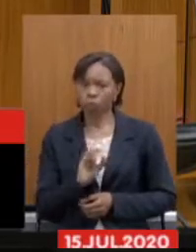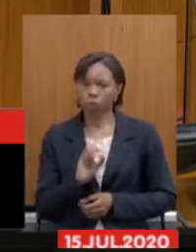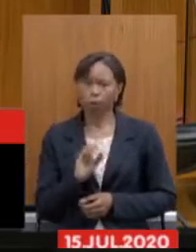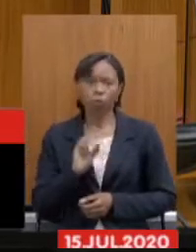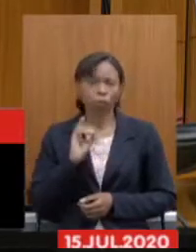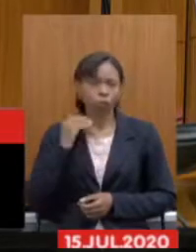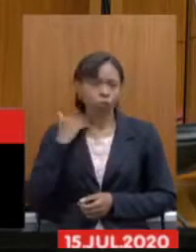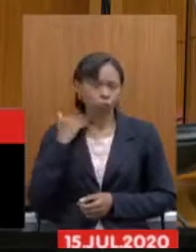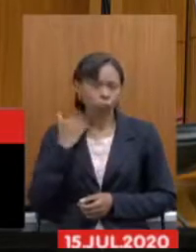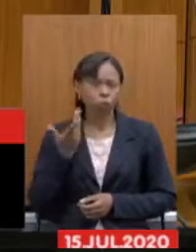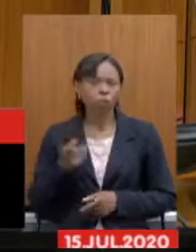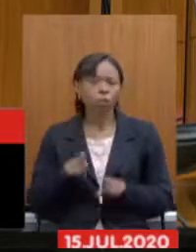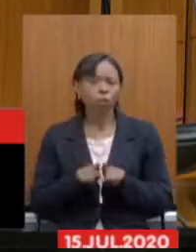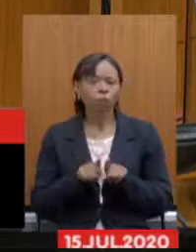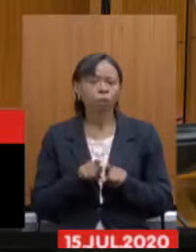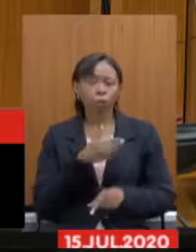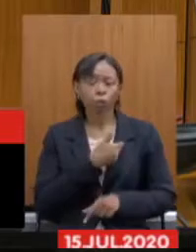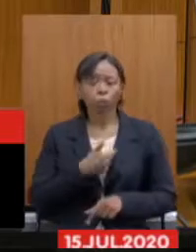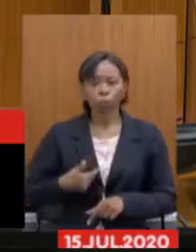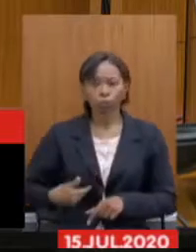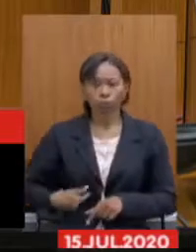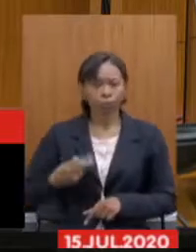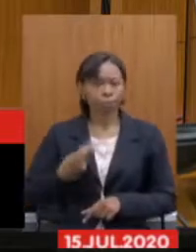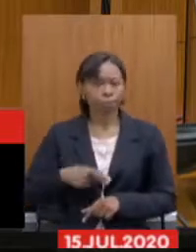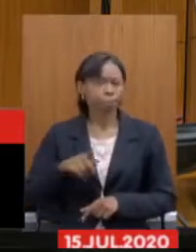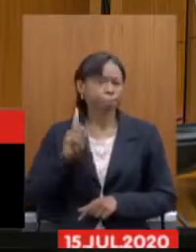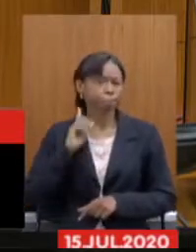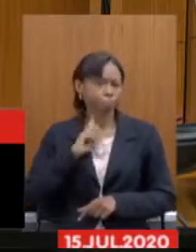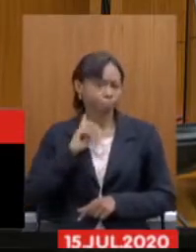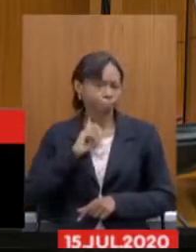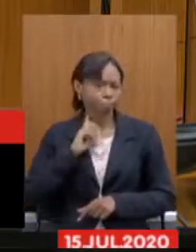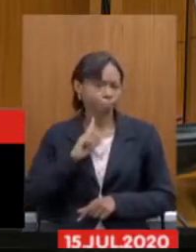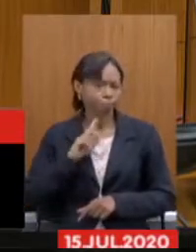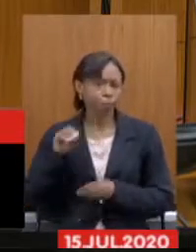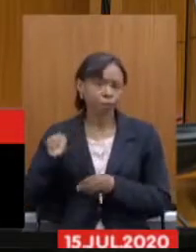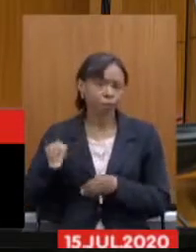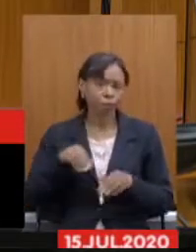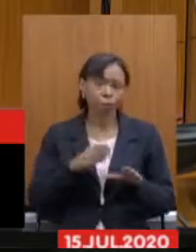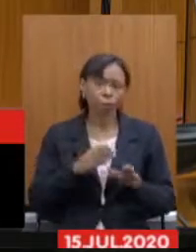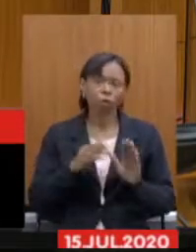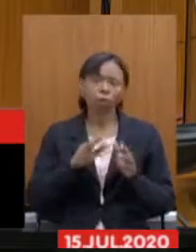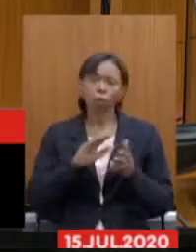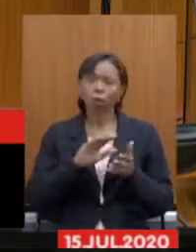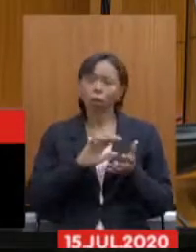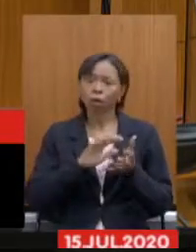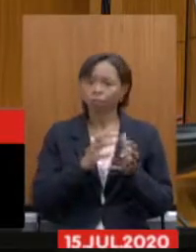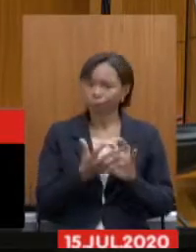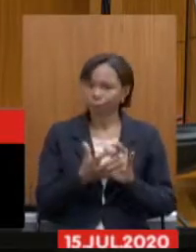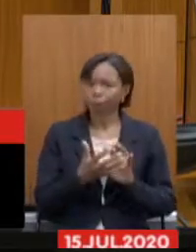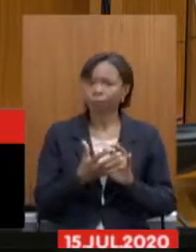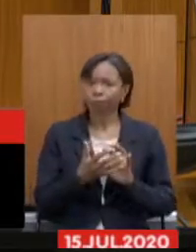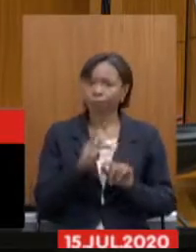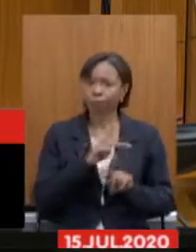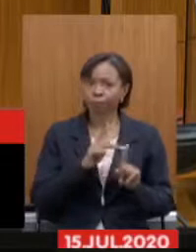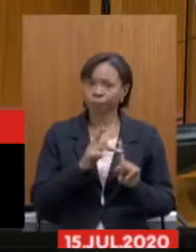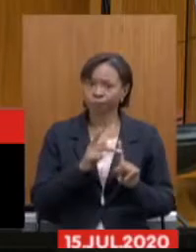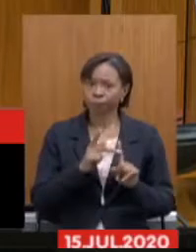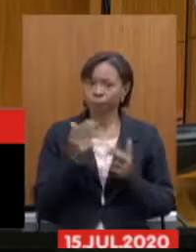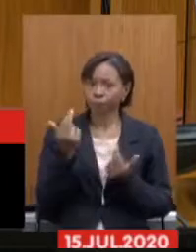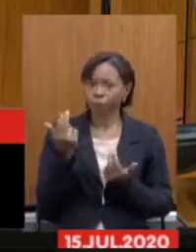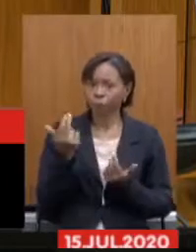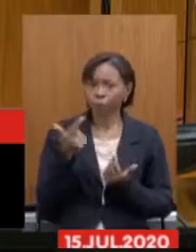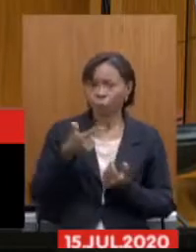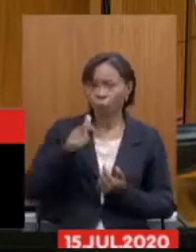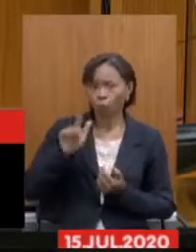Saúdo o governo do Estado de Minas Gerais, que encaminhou a sua reforma a exemplo do que outros estados, pelo